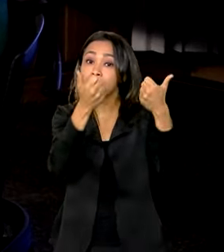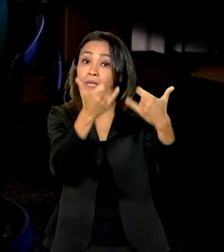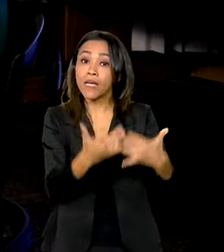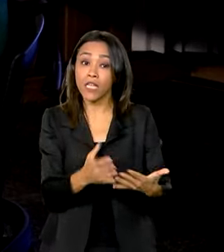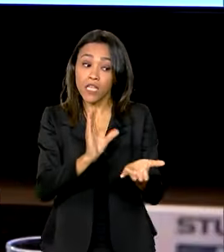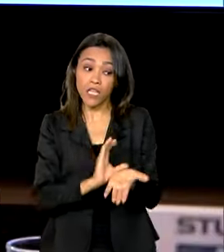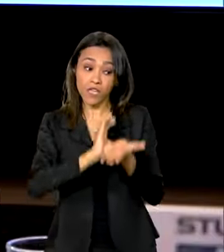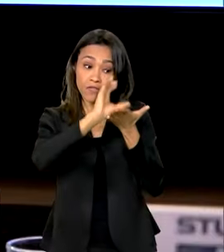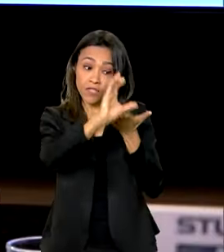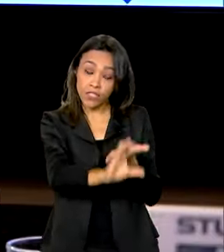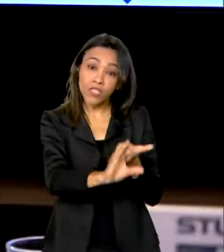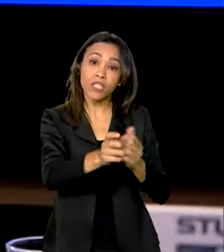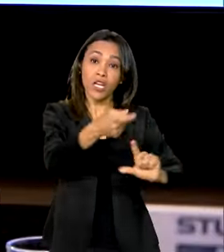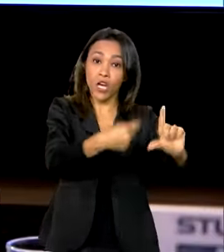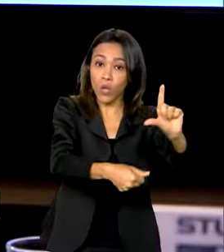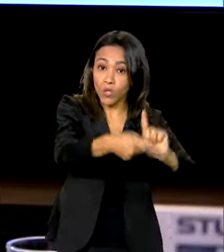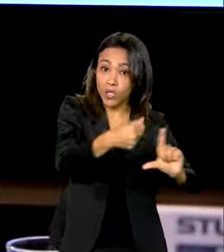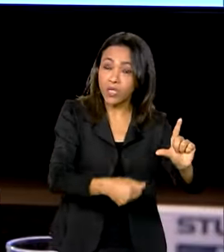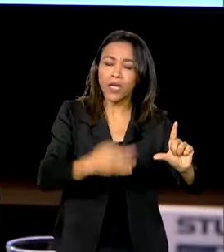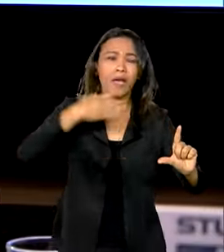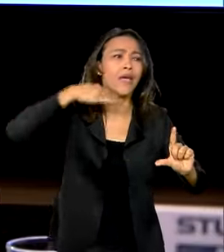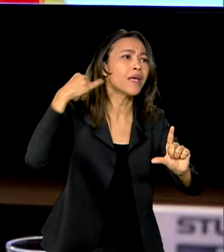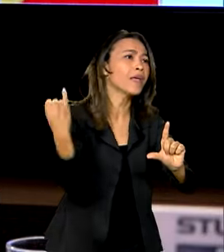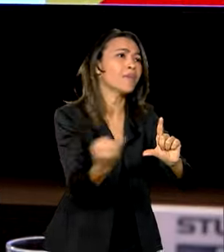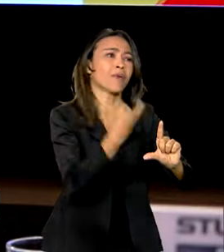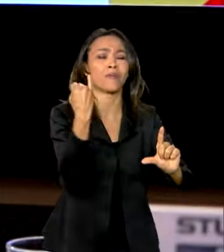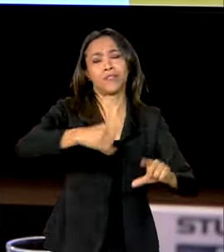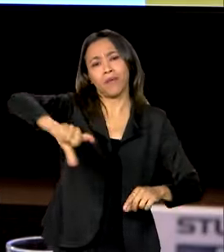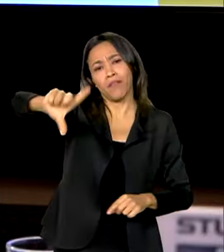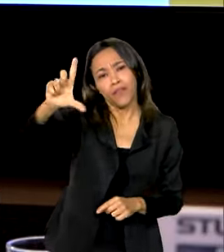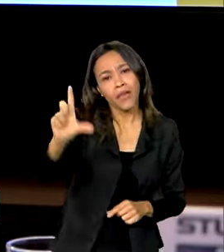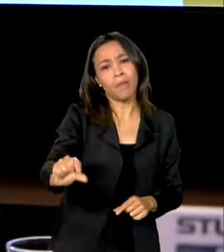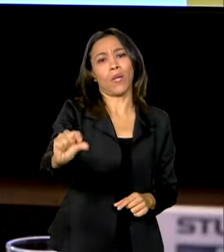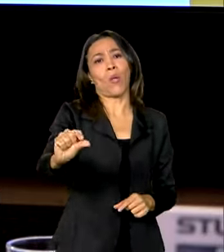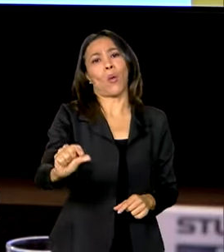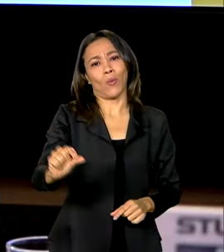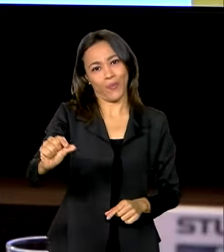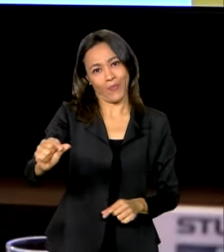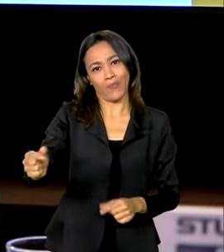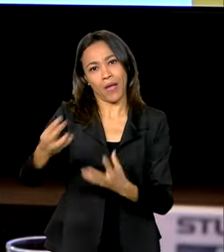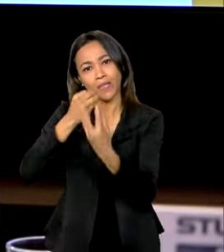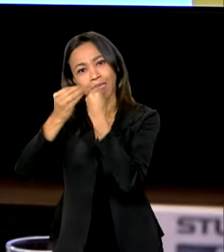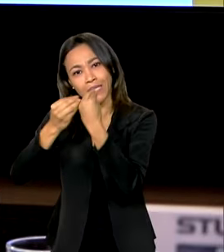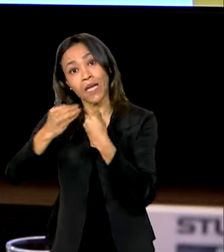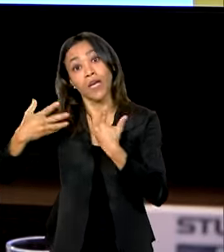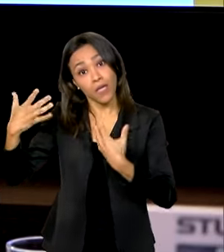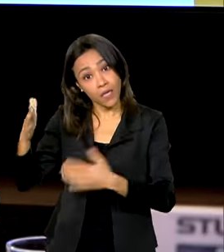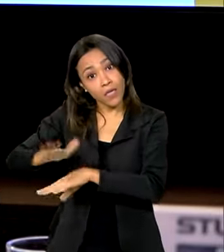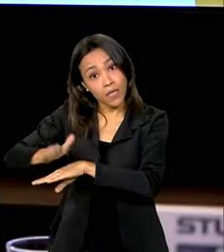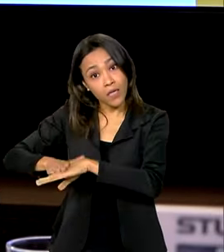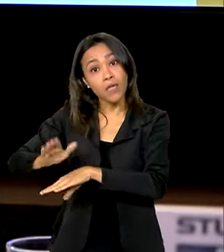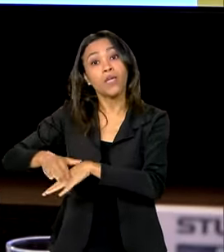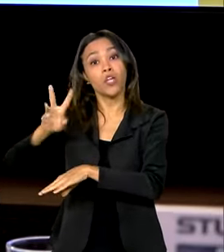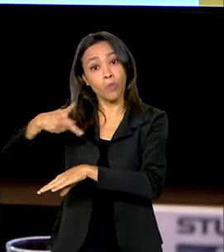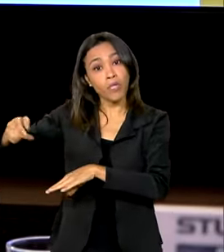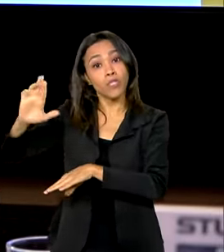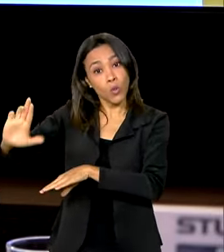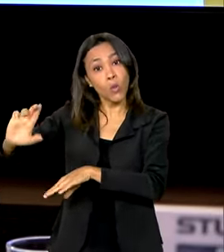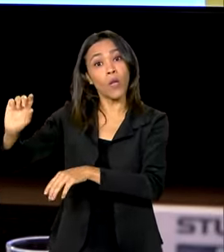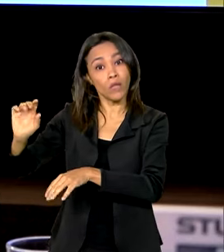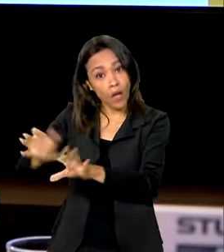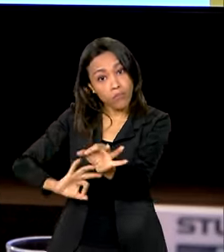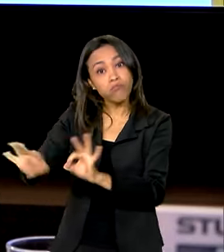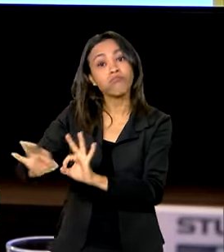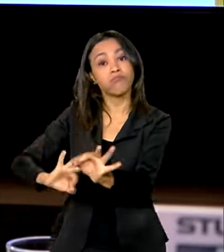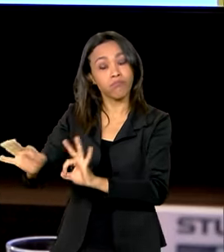fundamental para o alimento chegar mais barato na mesa das pessoas. E isso o governo do presidente Lula está fazendo. Não é as coisas descompensadas